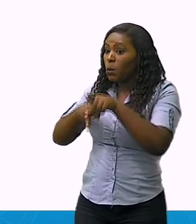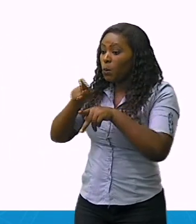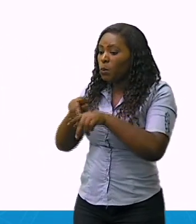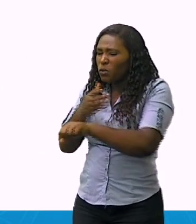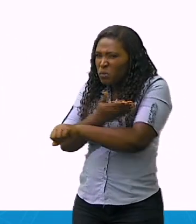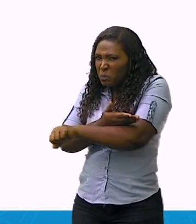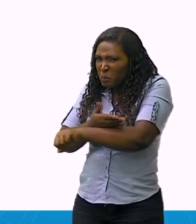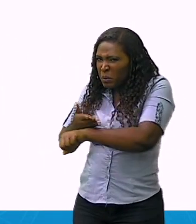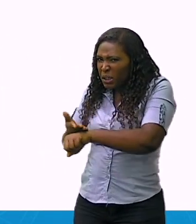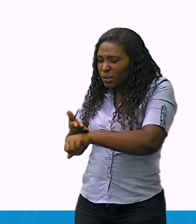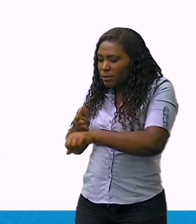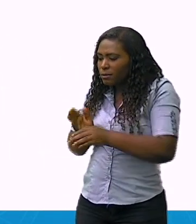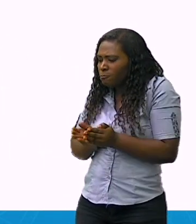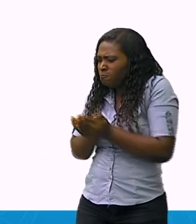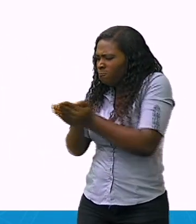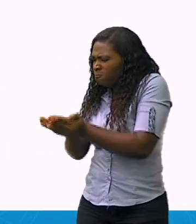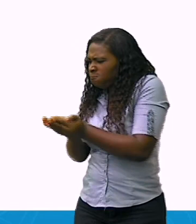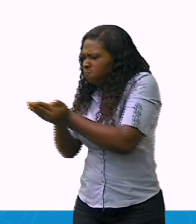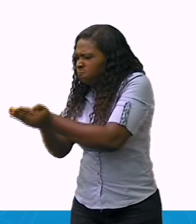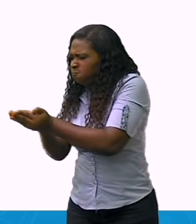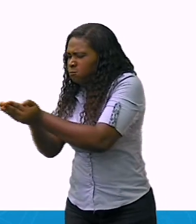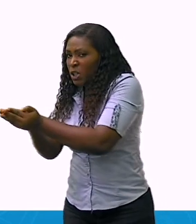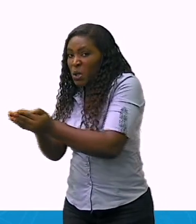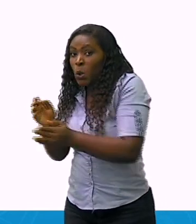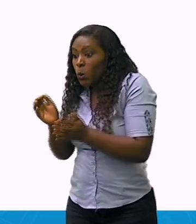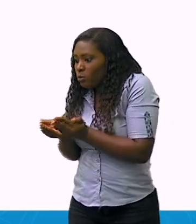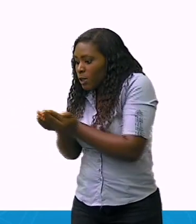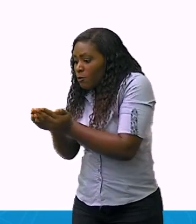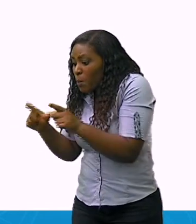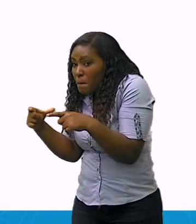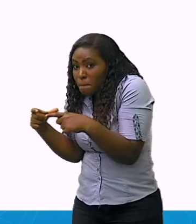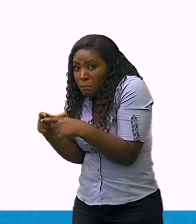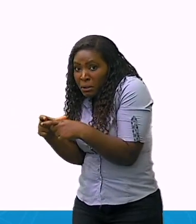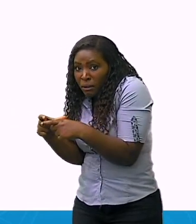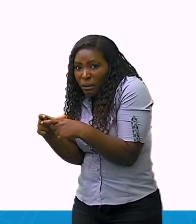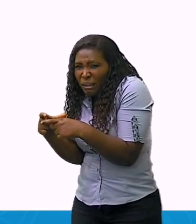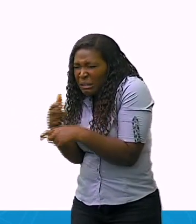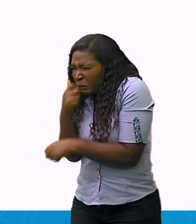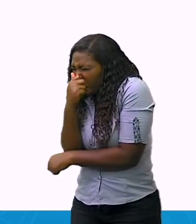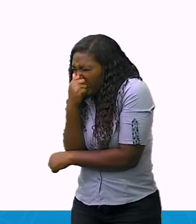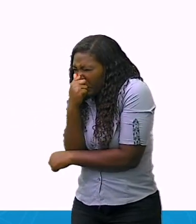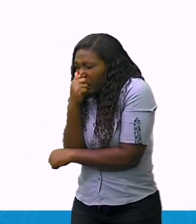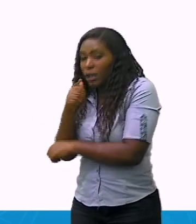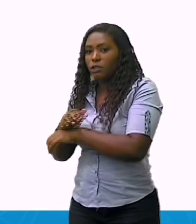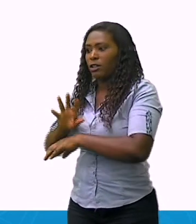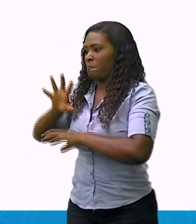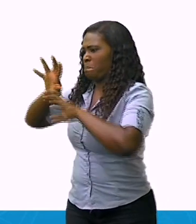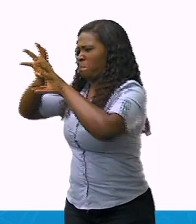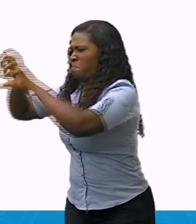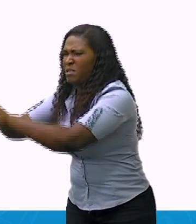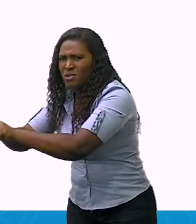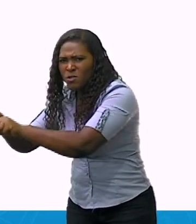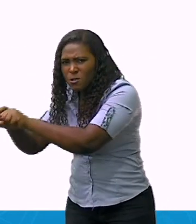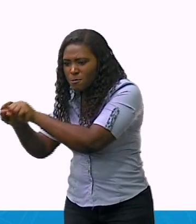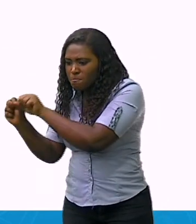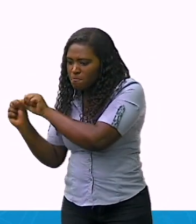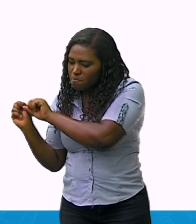difícil, em um navio de pequeno porte que realizava o transporte de escravos.